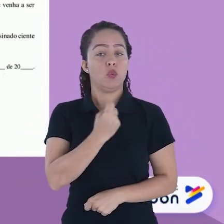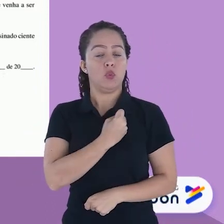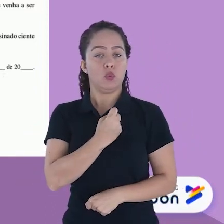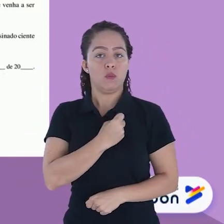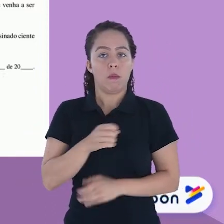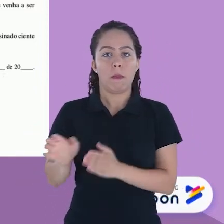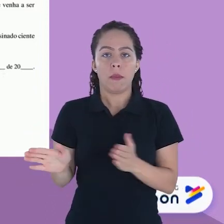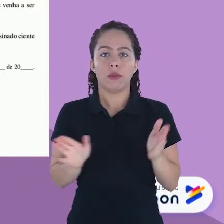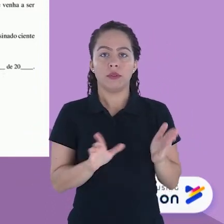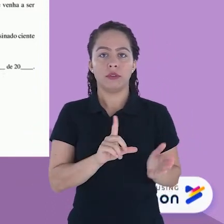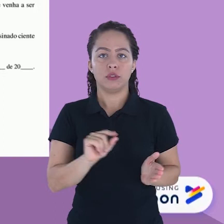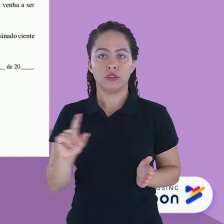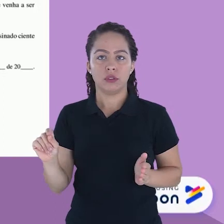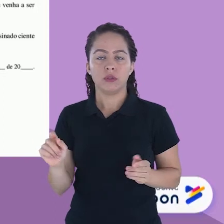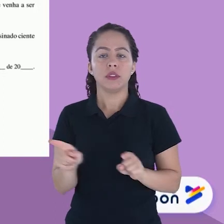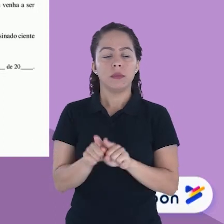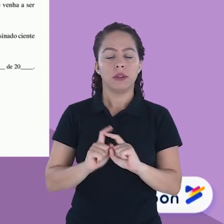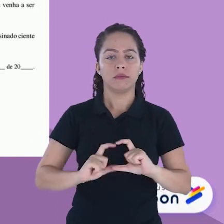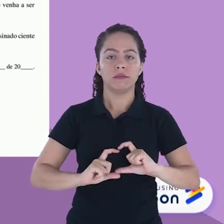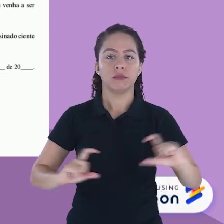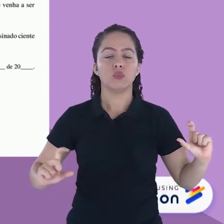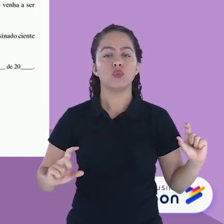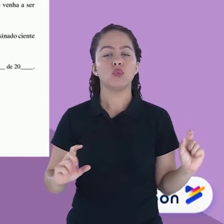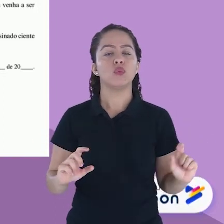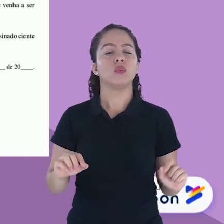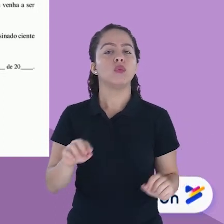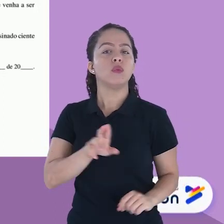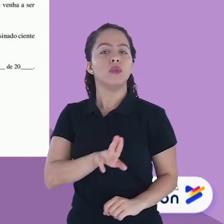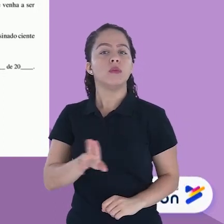Aqui, o número do processo seletivo